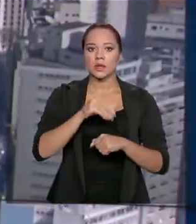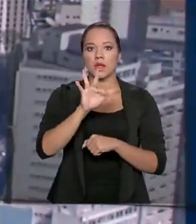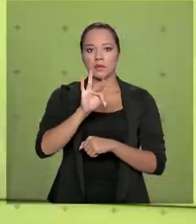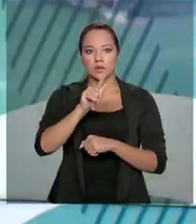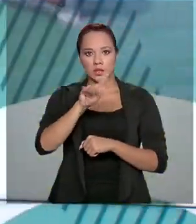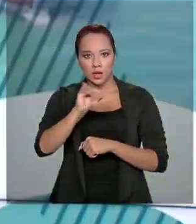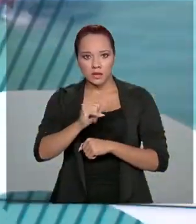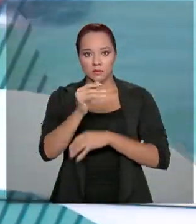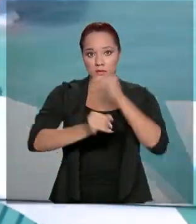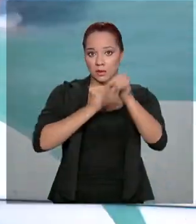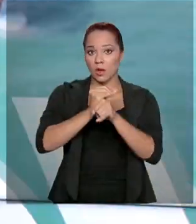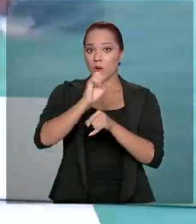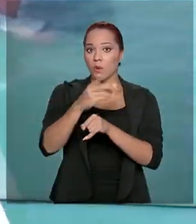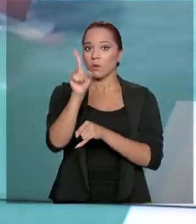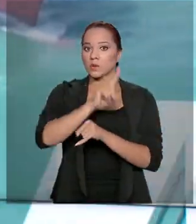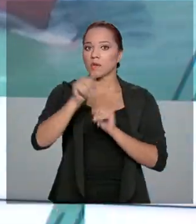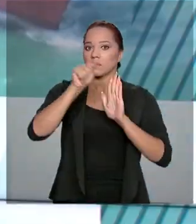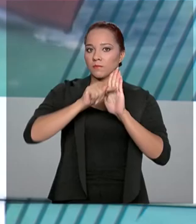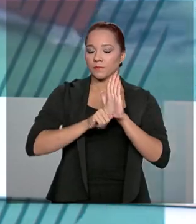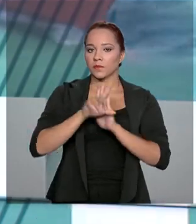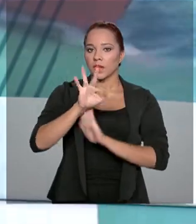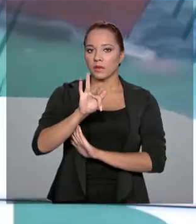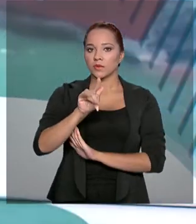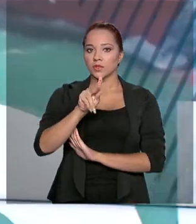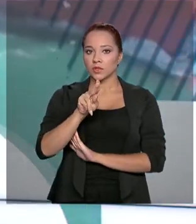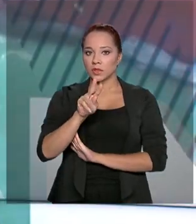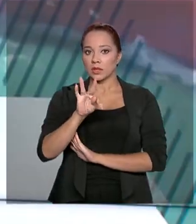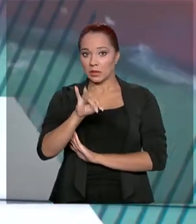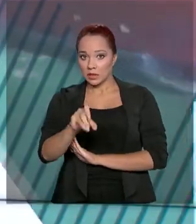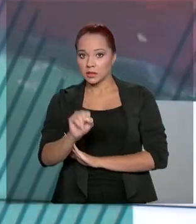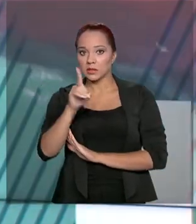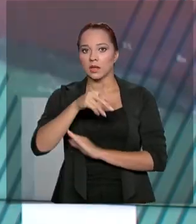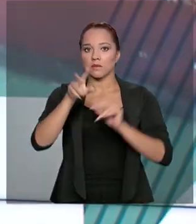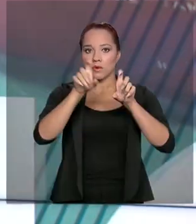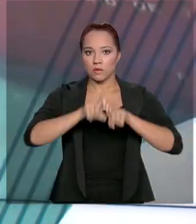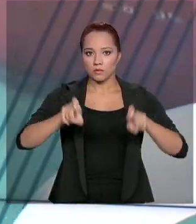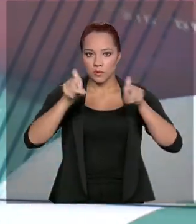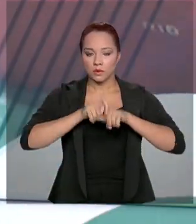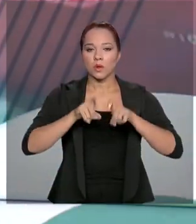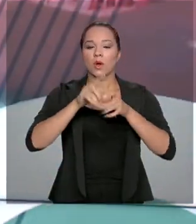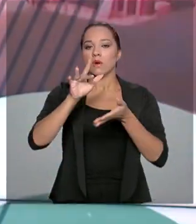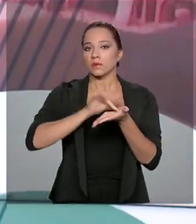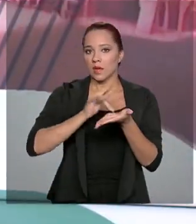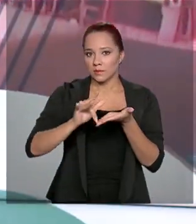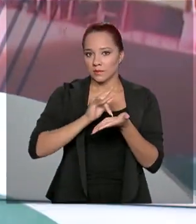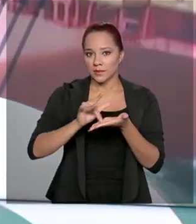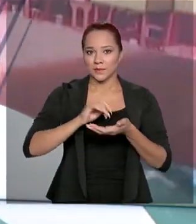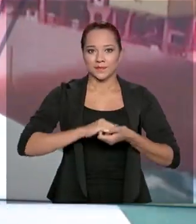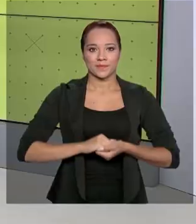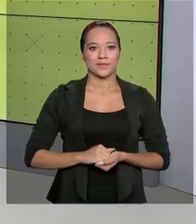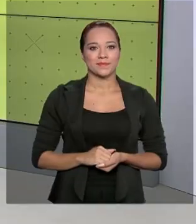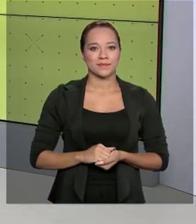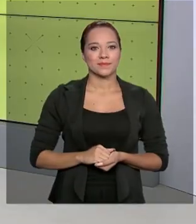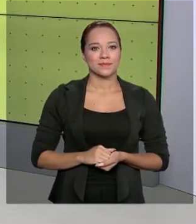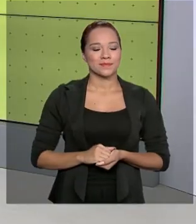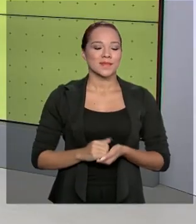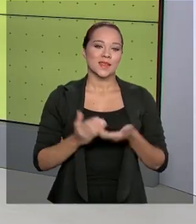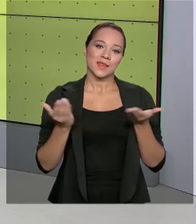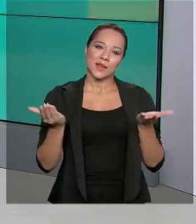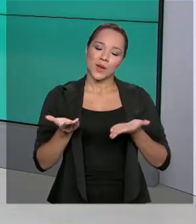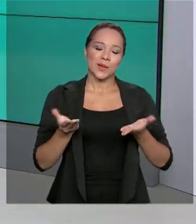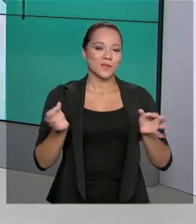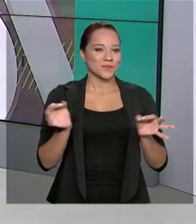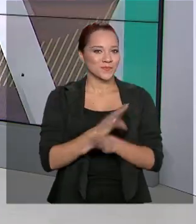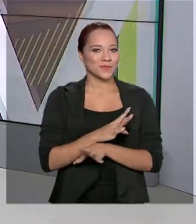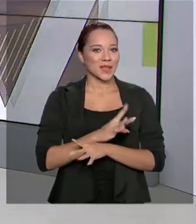na internet ou usar o aplicativo FGTS disponível para computadores, smartphones e tablets. E a gente fica por